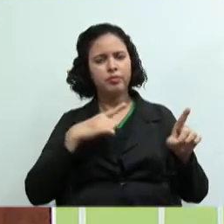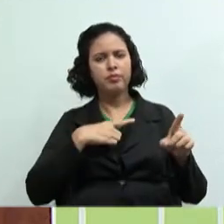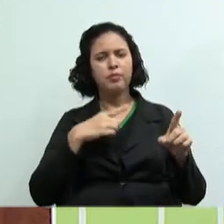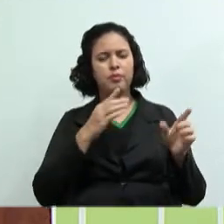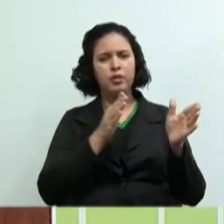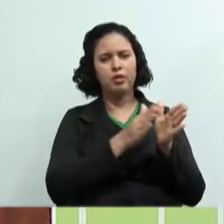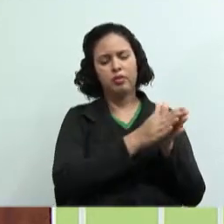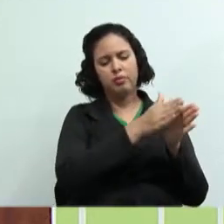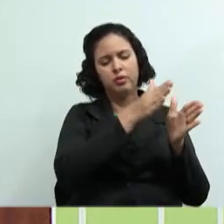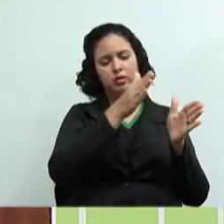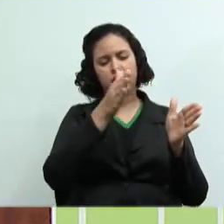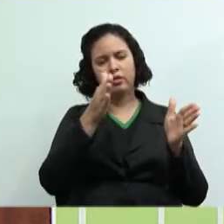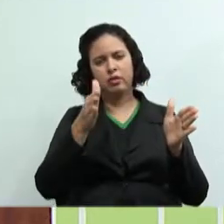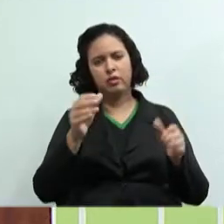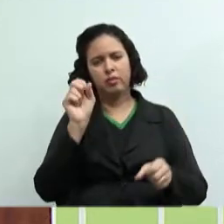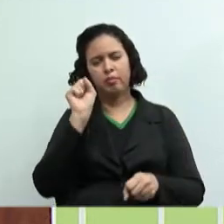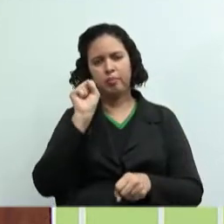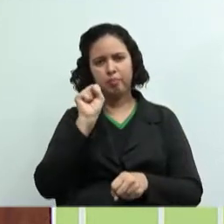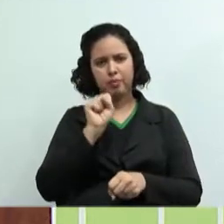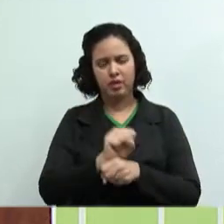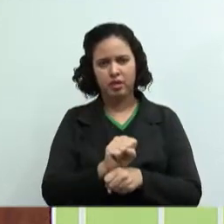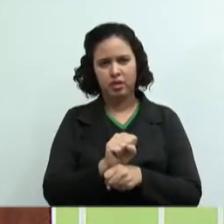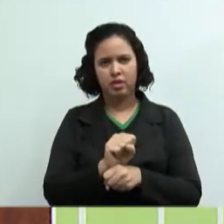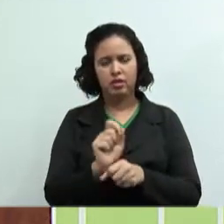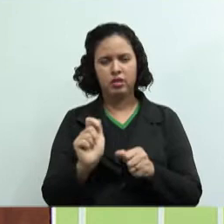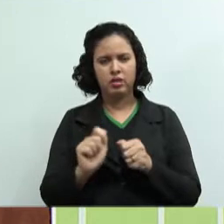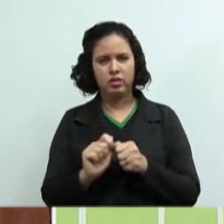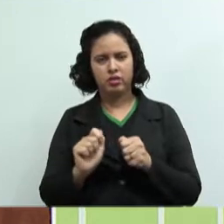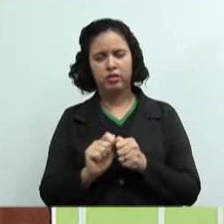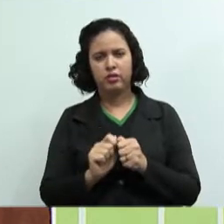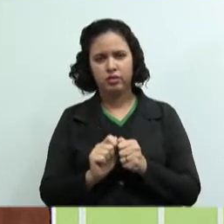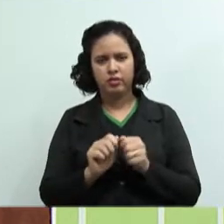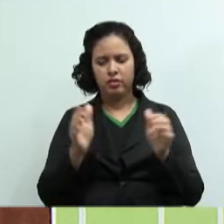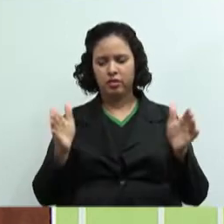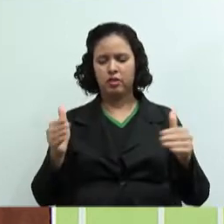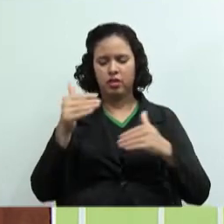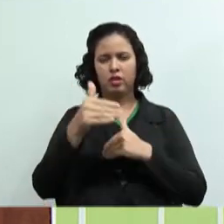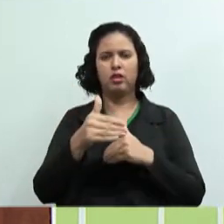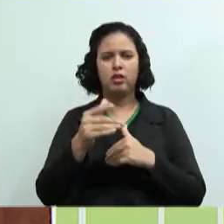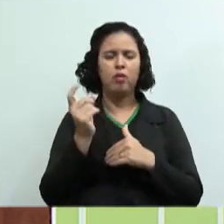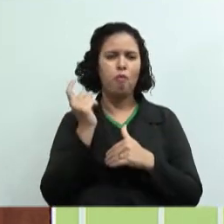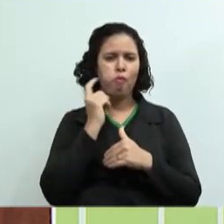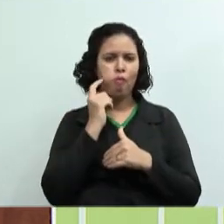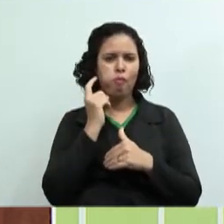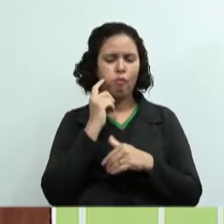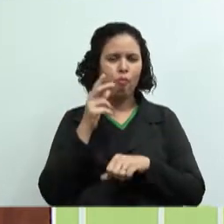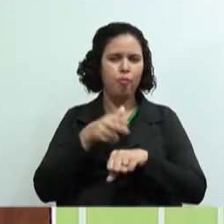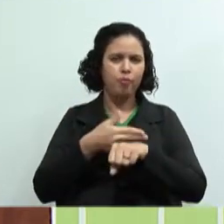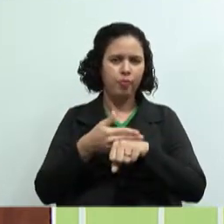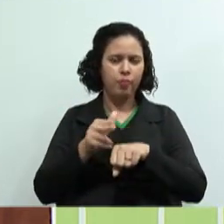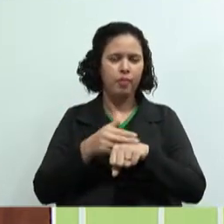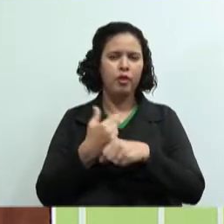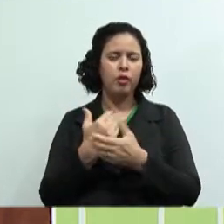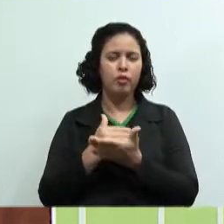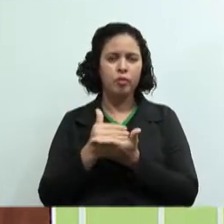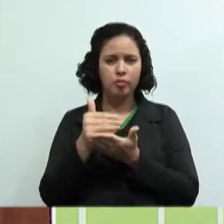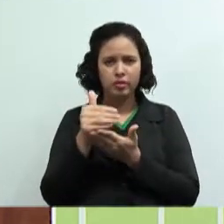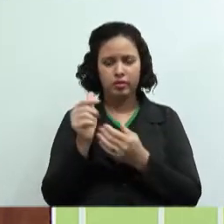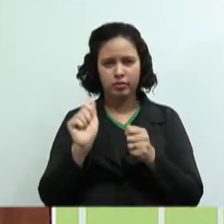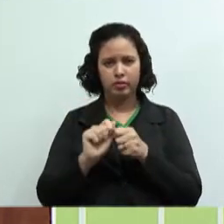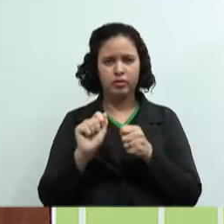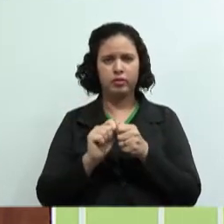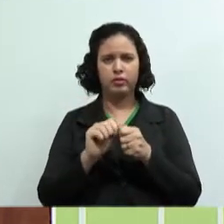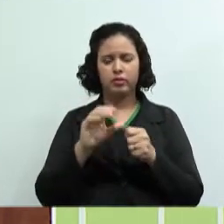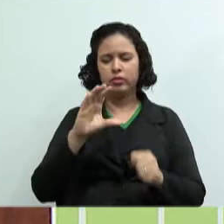para de produzir as caixas de bombom que são comercializadas e produz o quê? E começa a produzir o ovo de